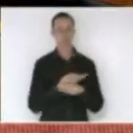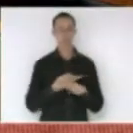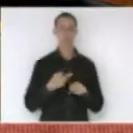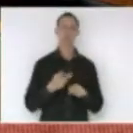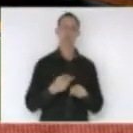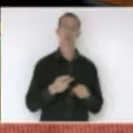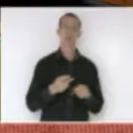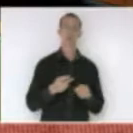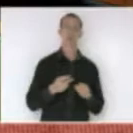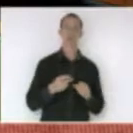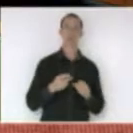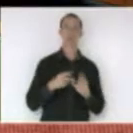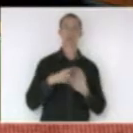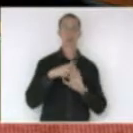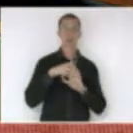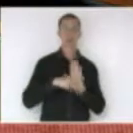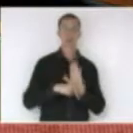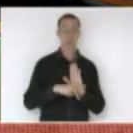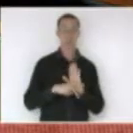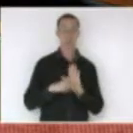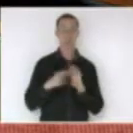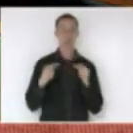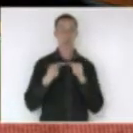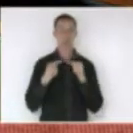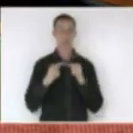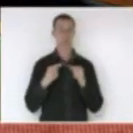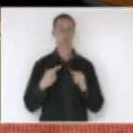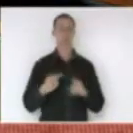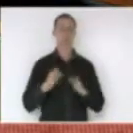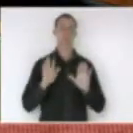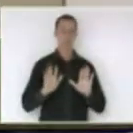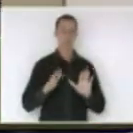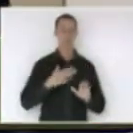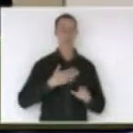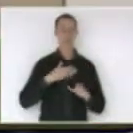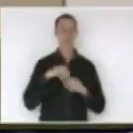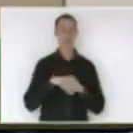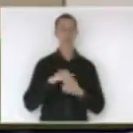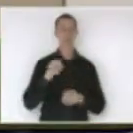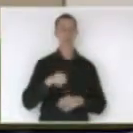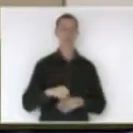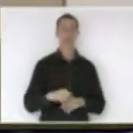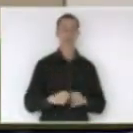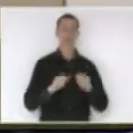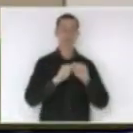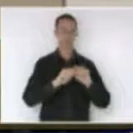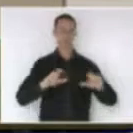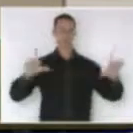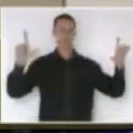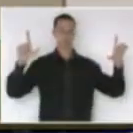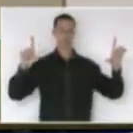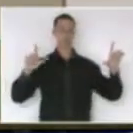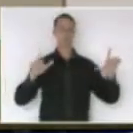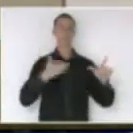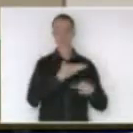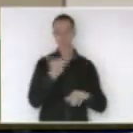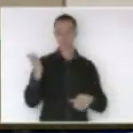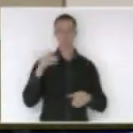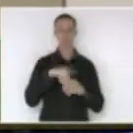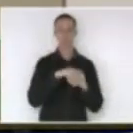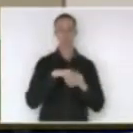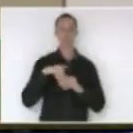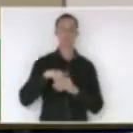essa chance mas sou a favor e voto realmente a favor do empréstimo obrigado o painel está aberto para